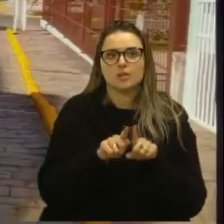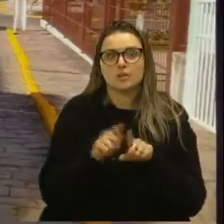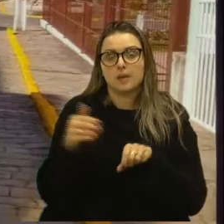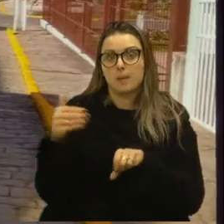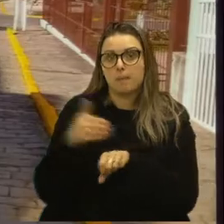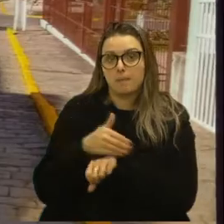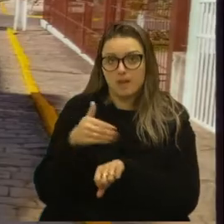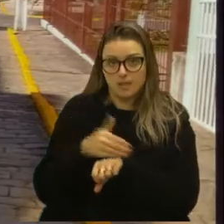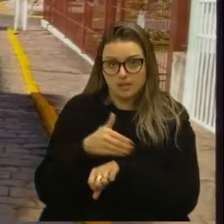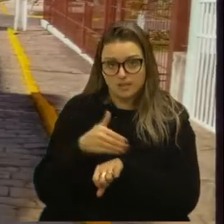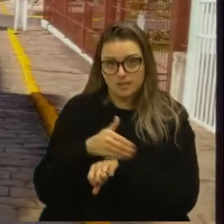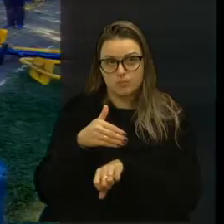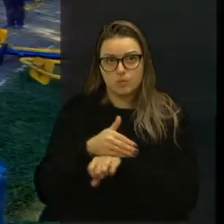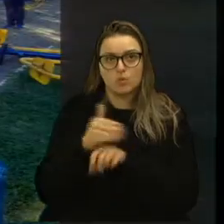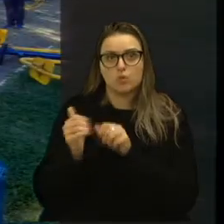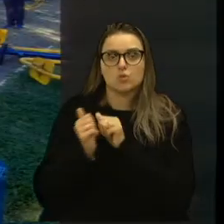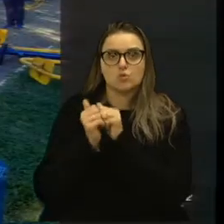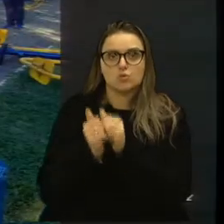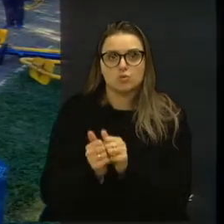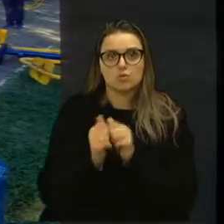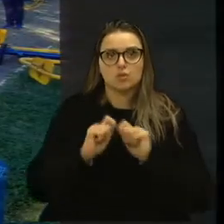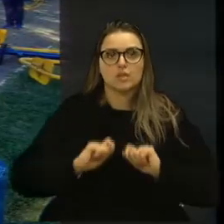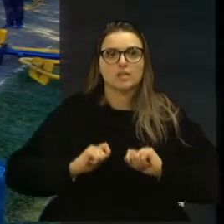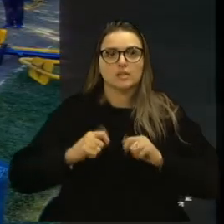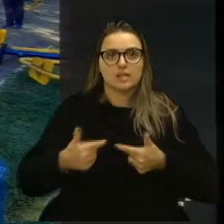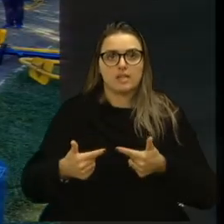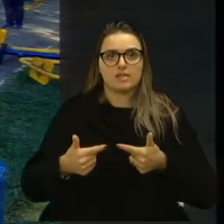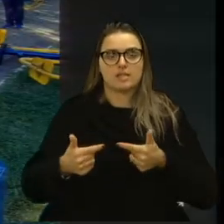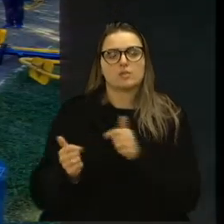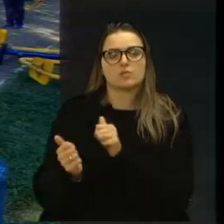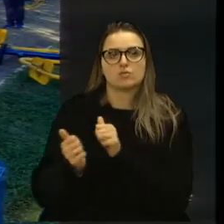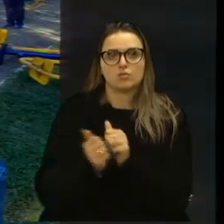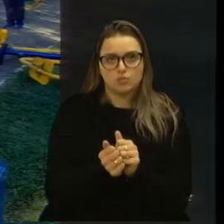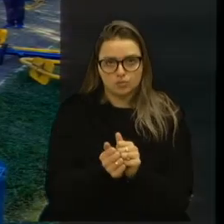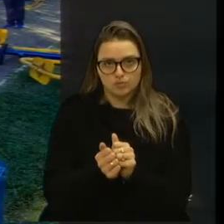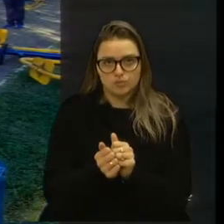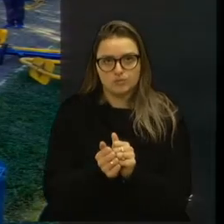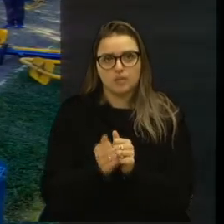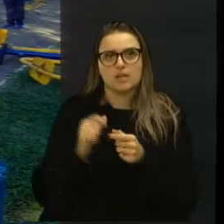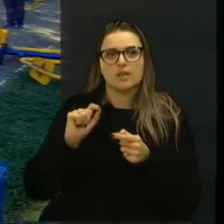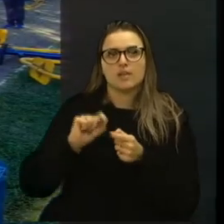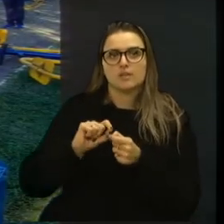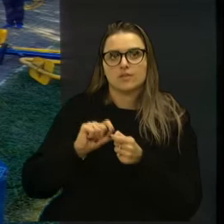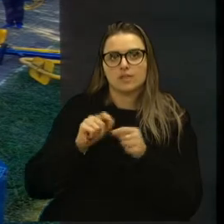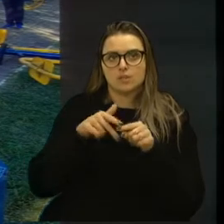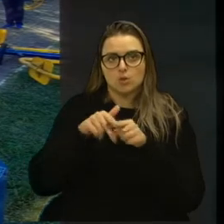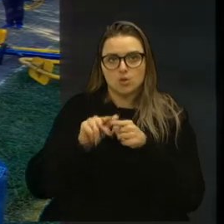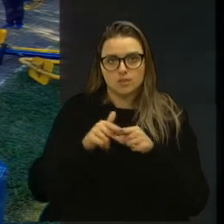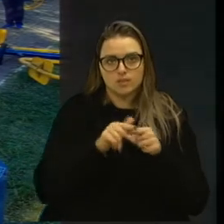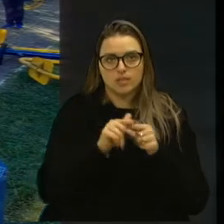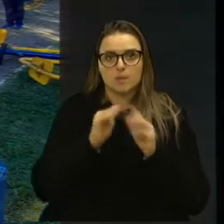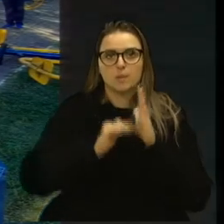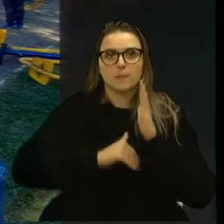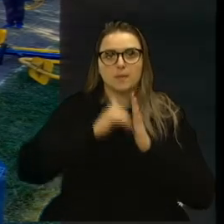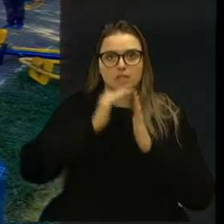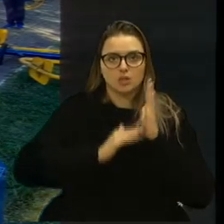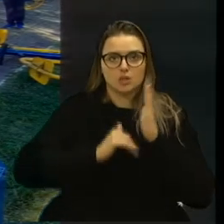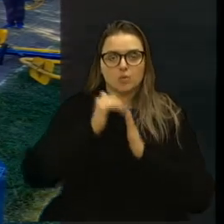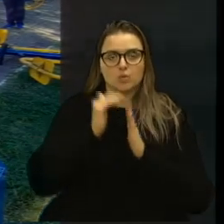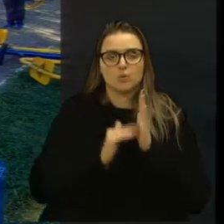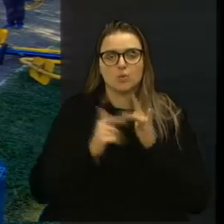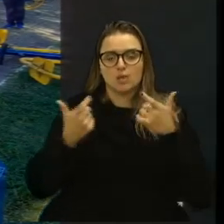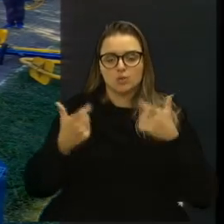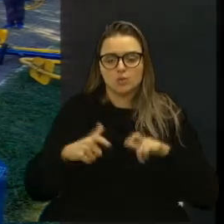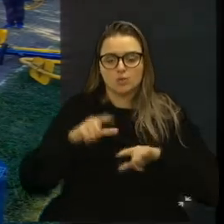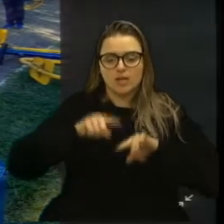dessa ação em conjunto, onde fez o reparo de pinturas do parquinho das crianças,